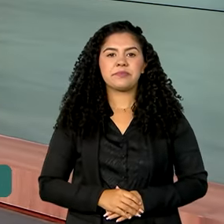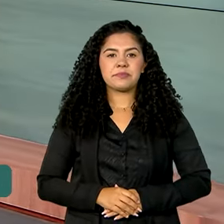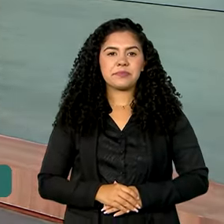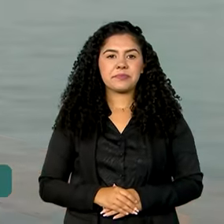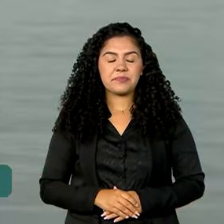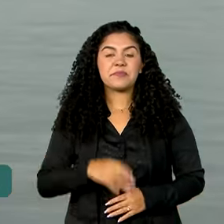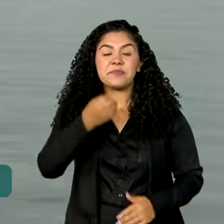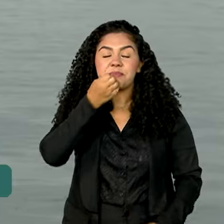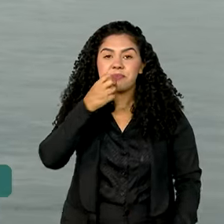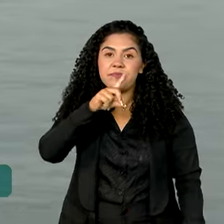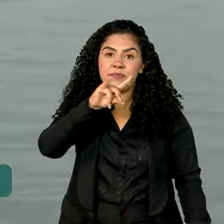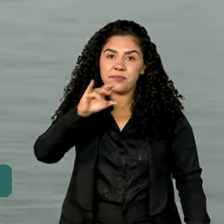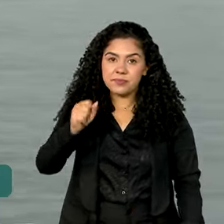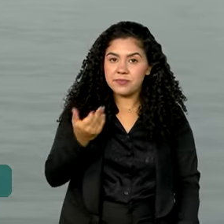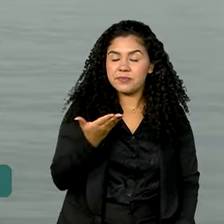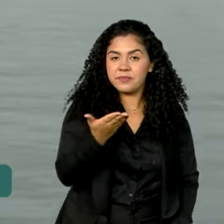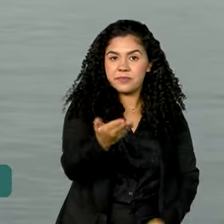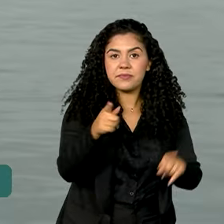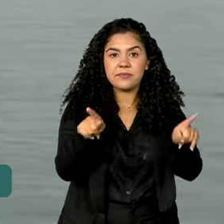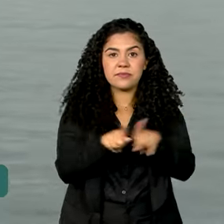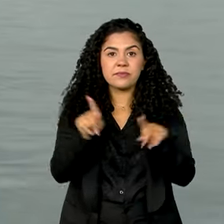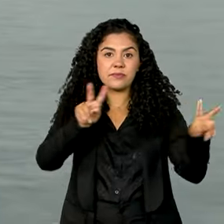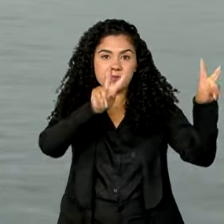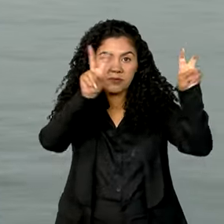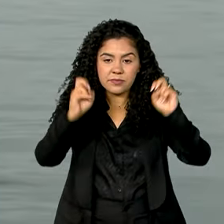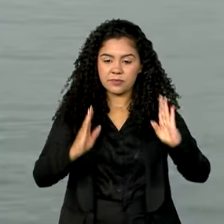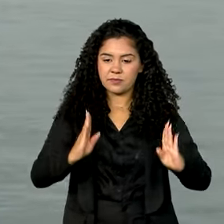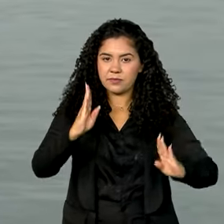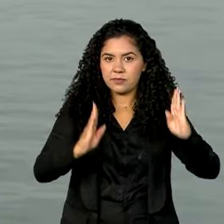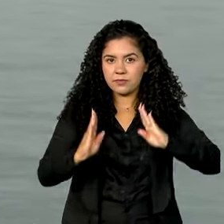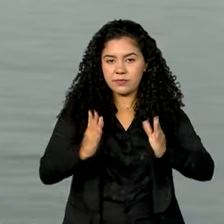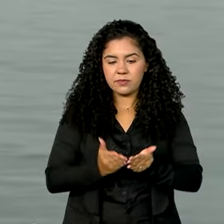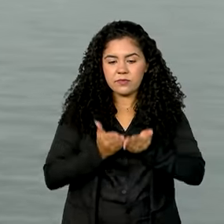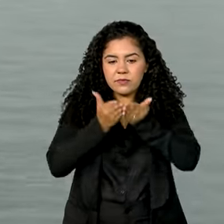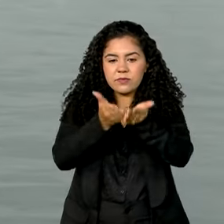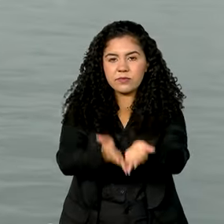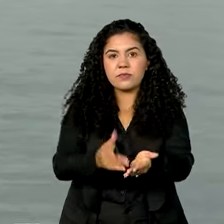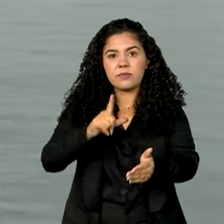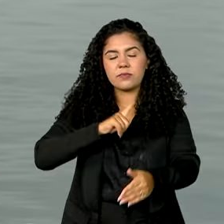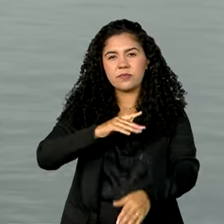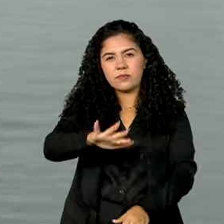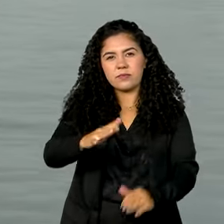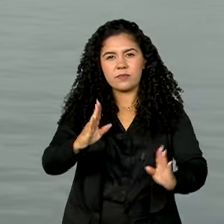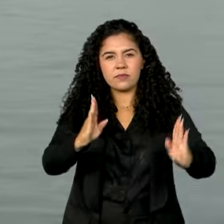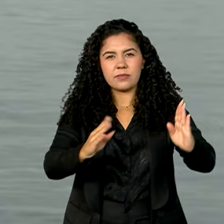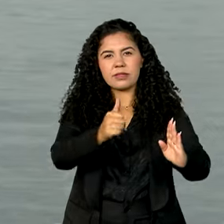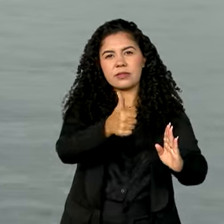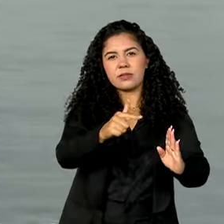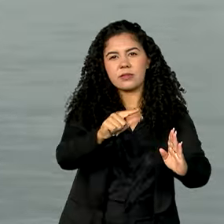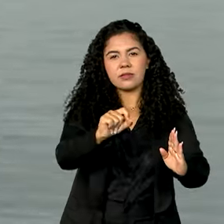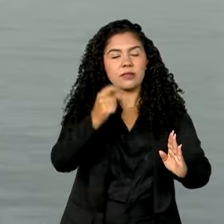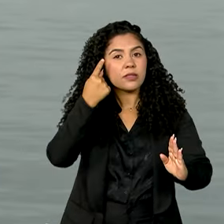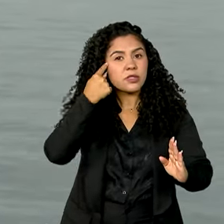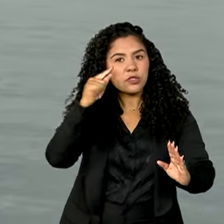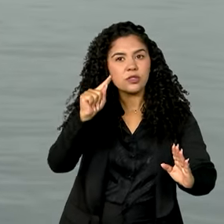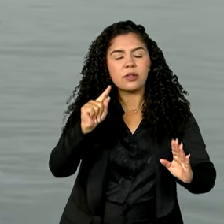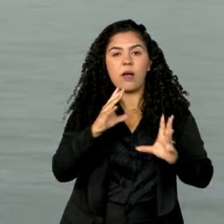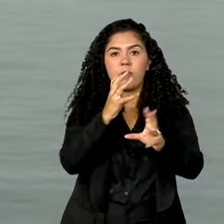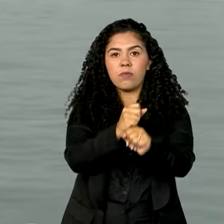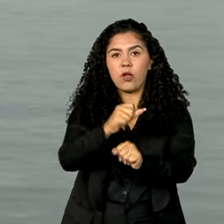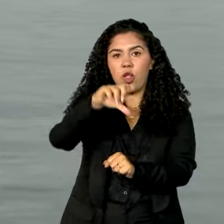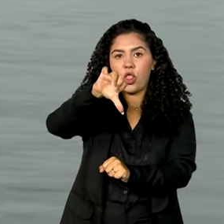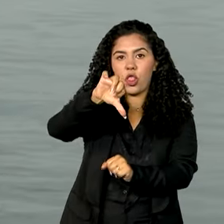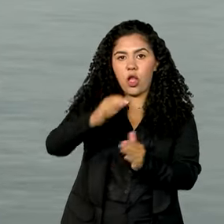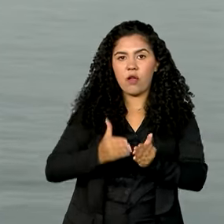Bom dia, Vanessa. Bom dia a todos. A temporada de cruzeiros tem mais de 170 dias de duração. São nove navios que vão